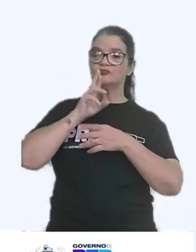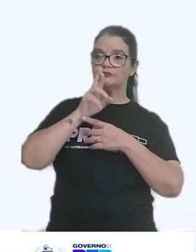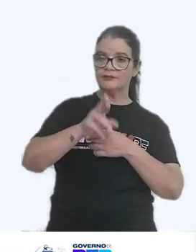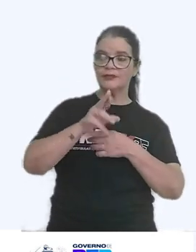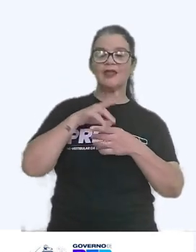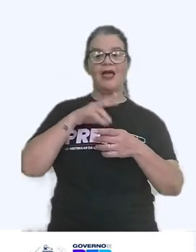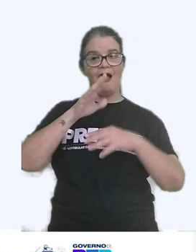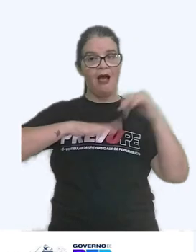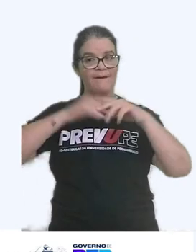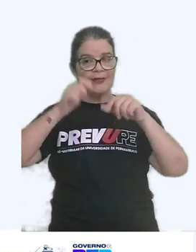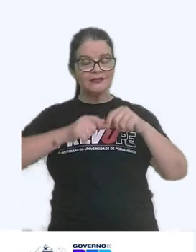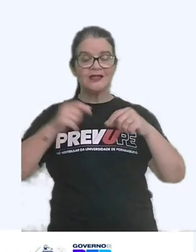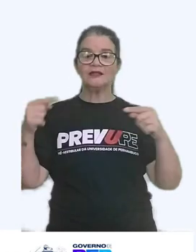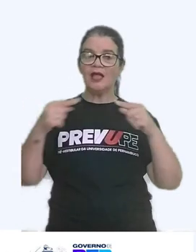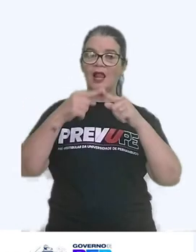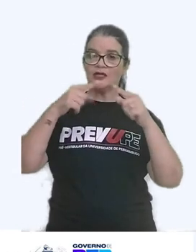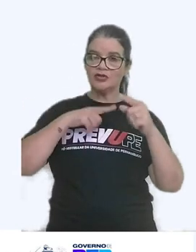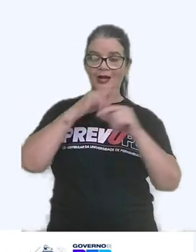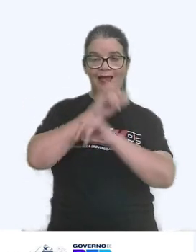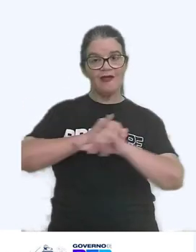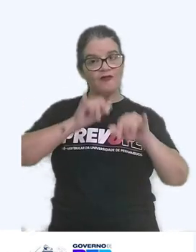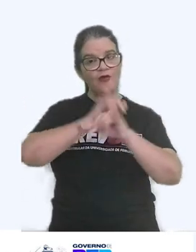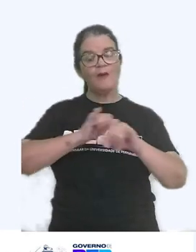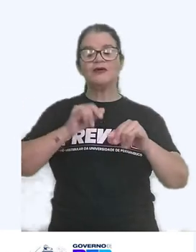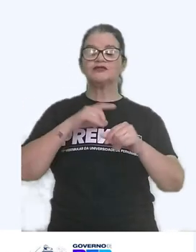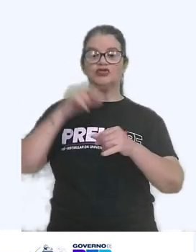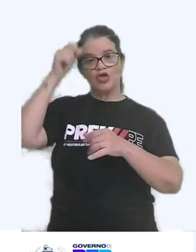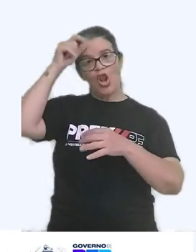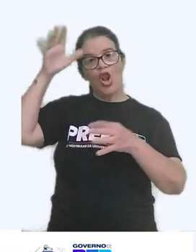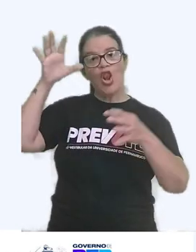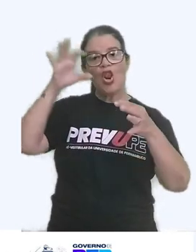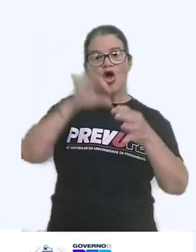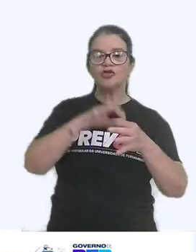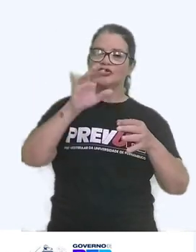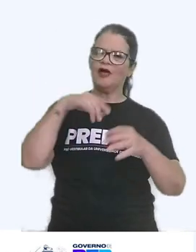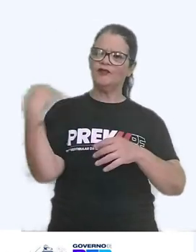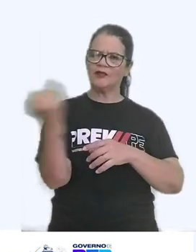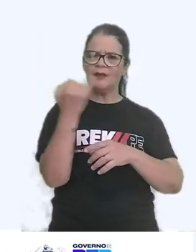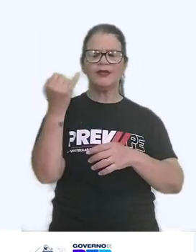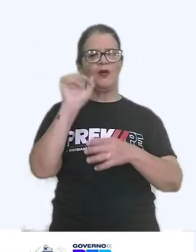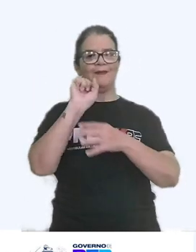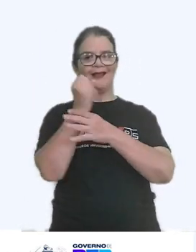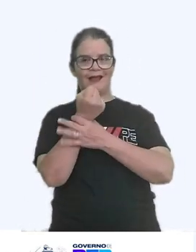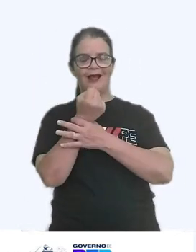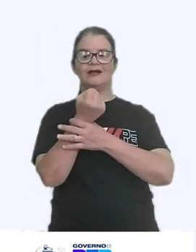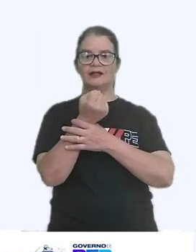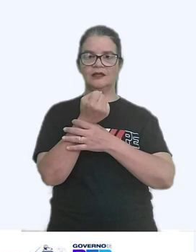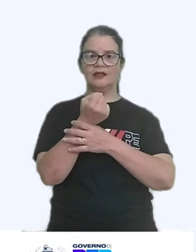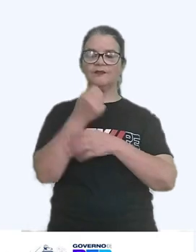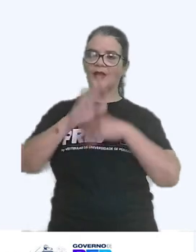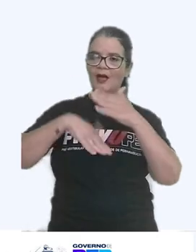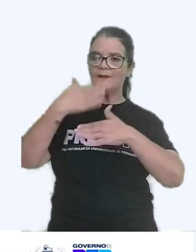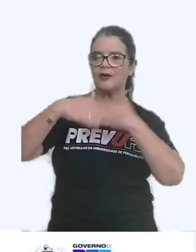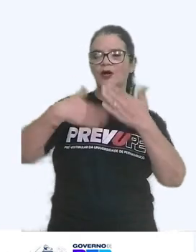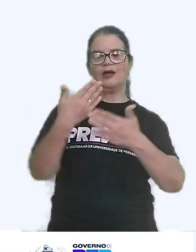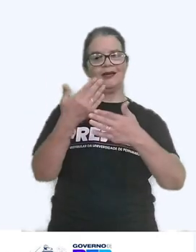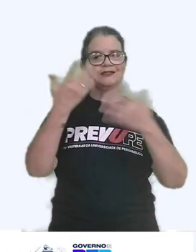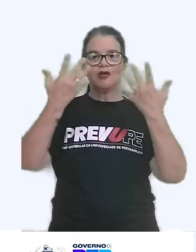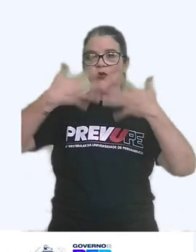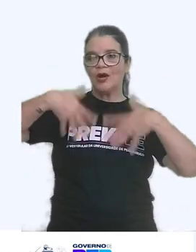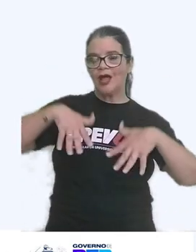relacionar informações de maneira lógica é fundamental para garantir a progressão natural